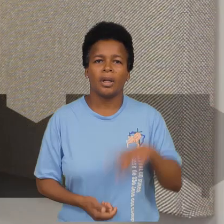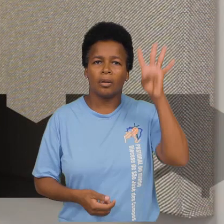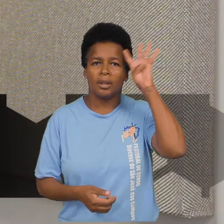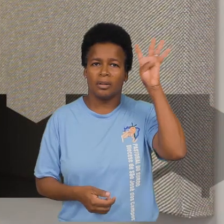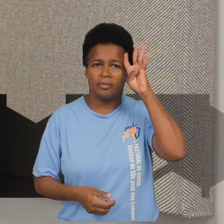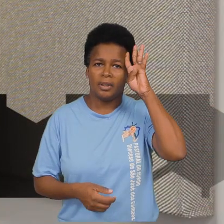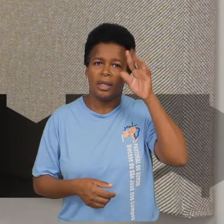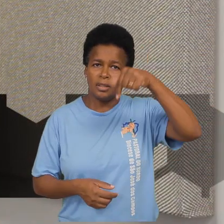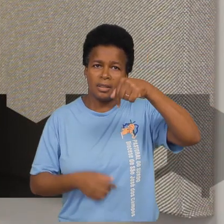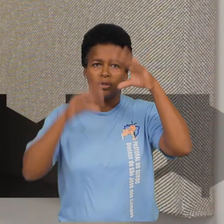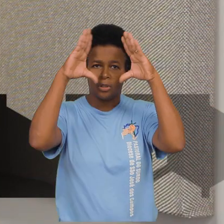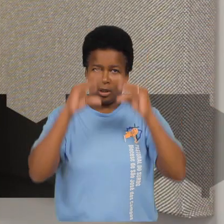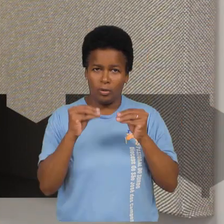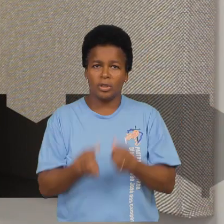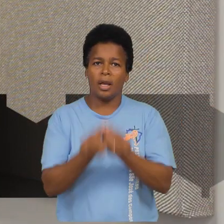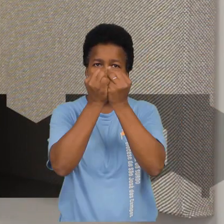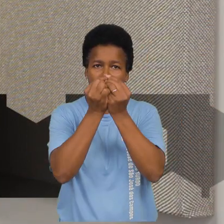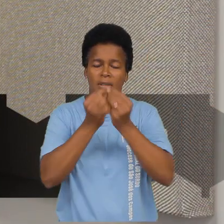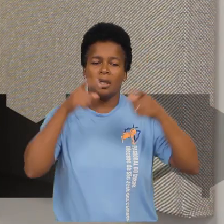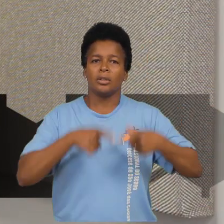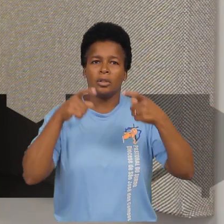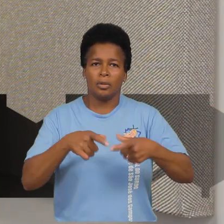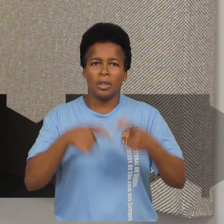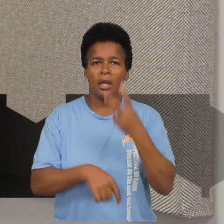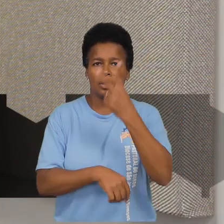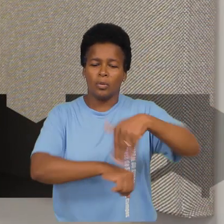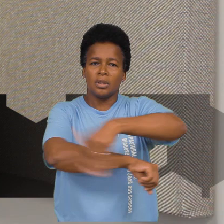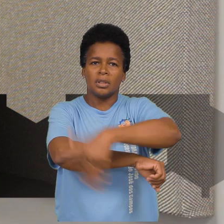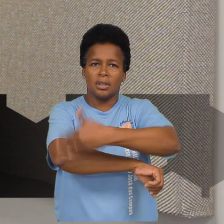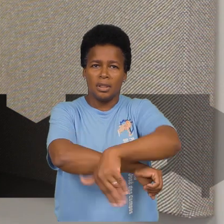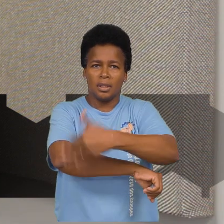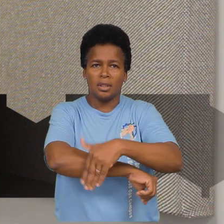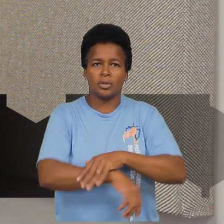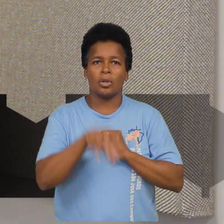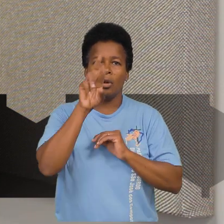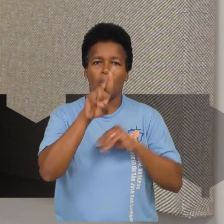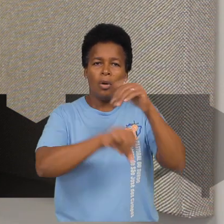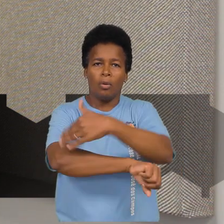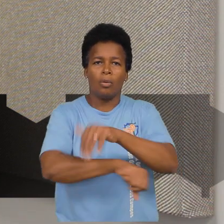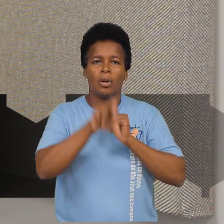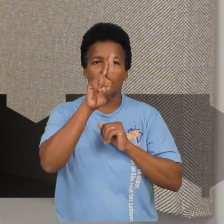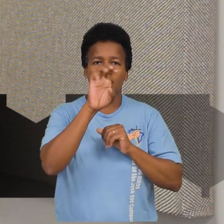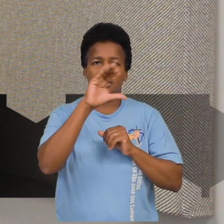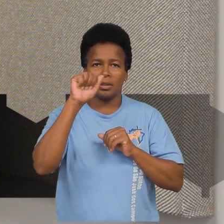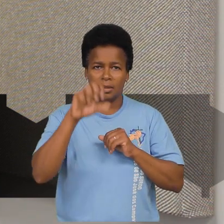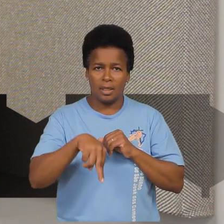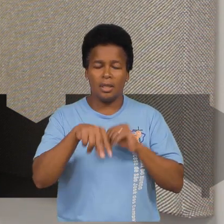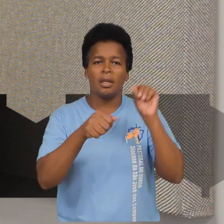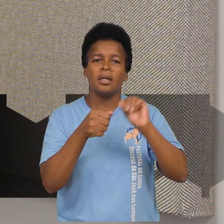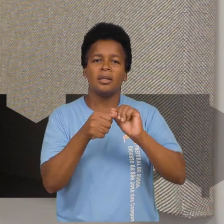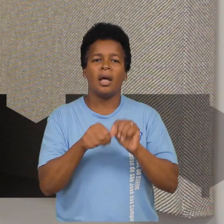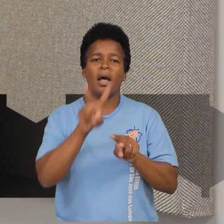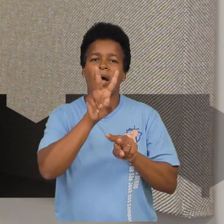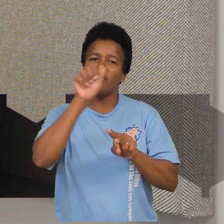Nesta quarta-feira, às sete e meia da noite, a missa de setor acontecerá em dois endereços, na Rua Cisne, 325, no